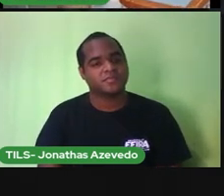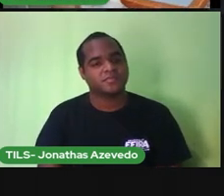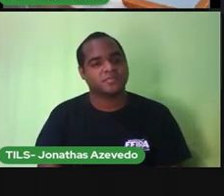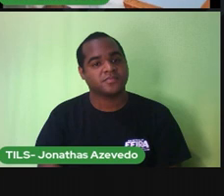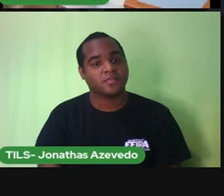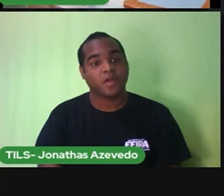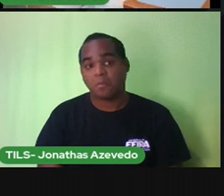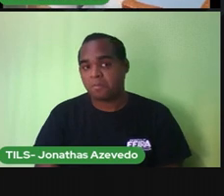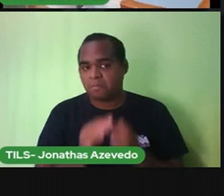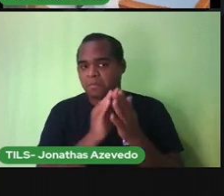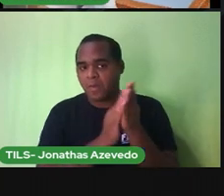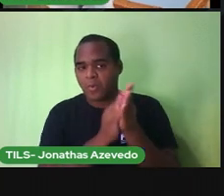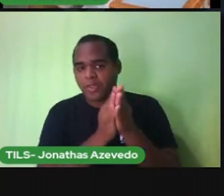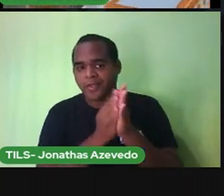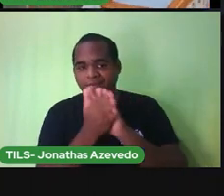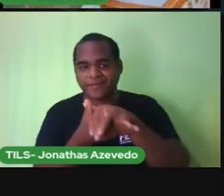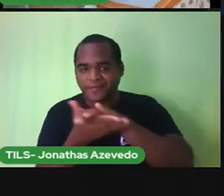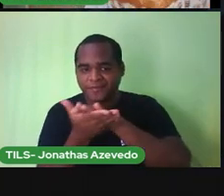Sabonete.